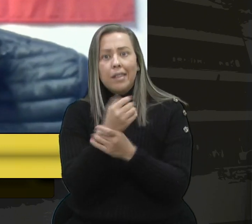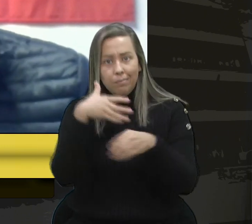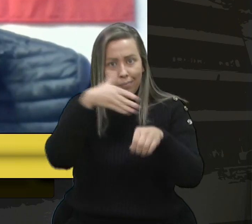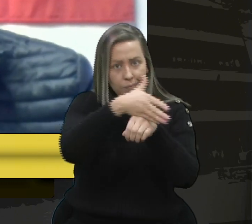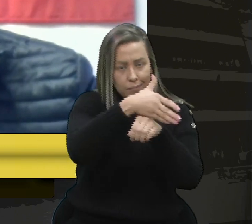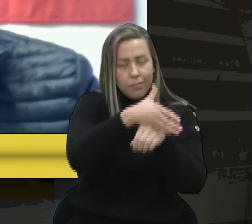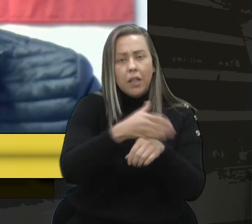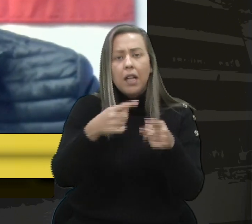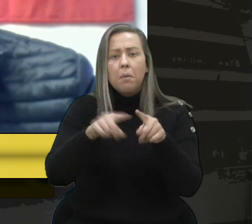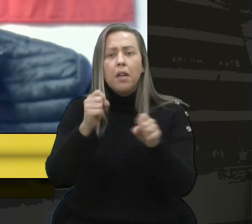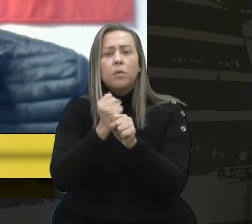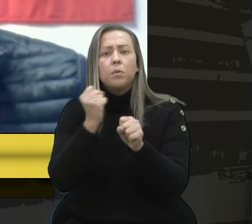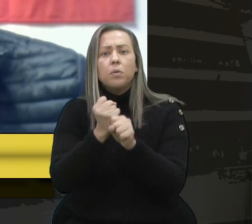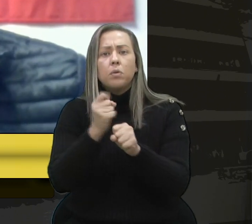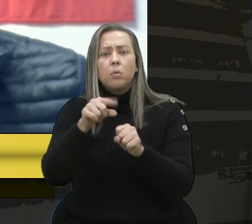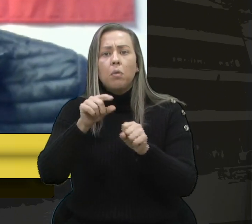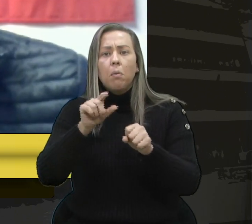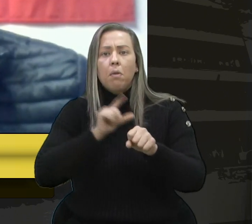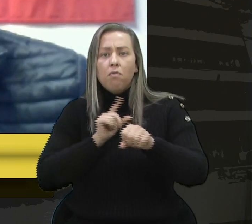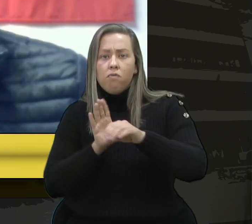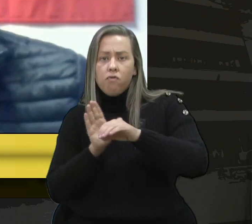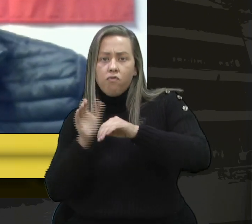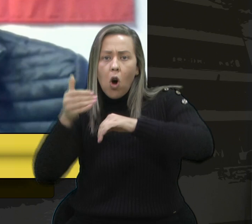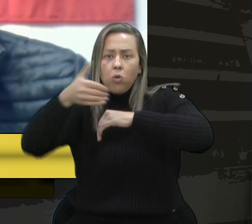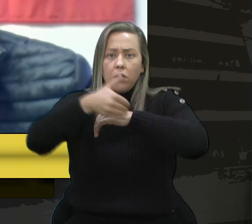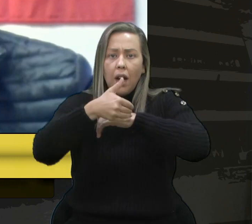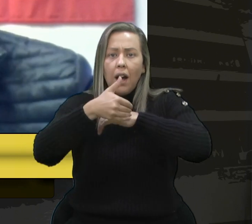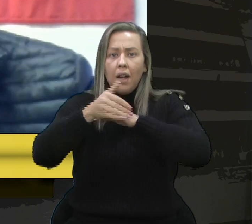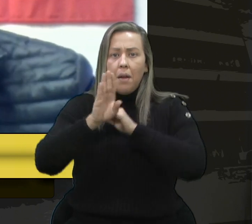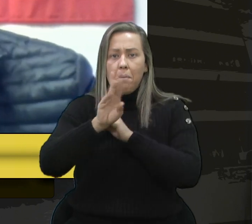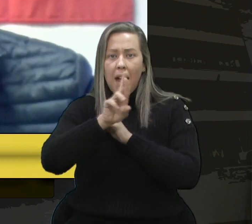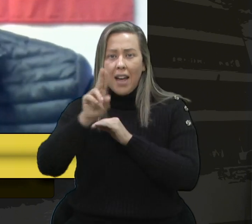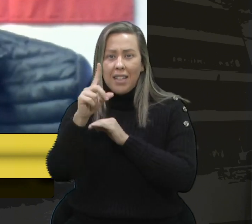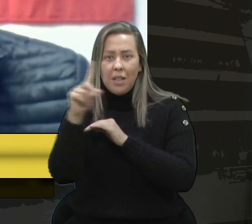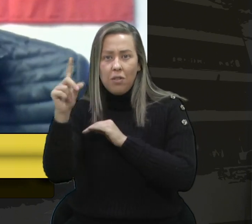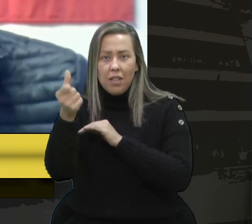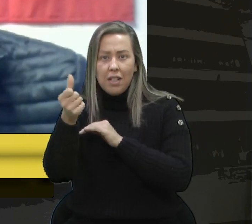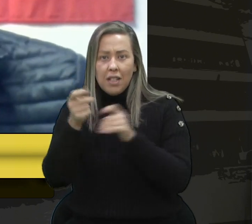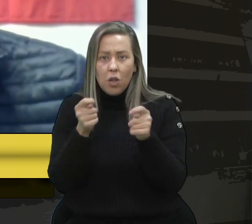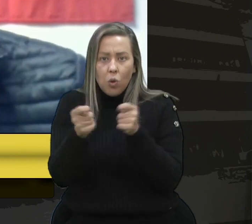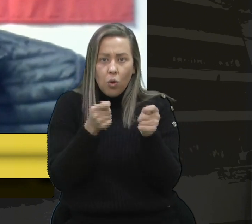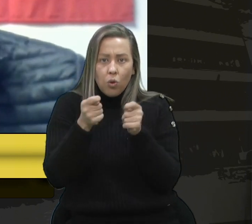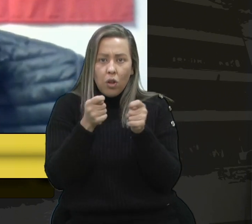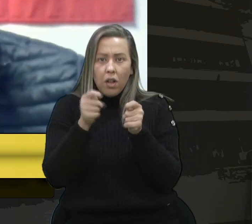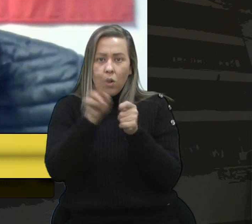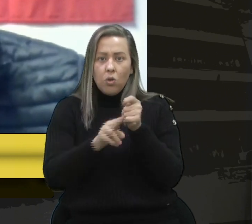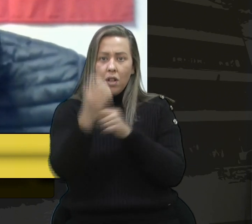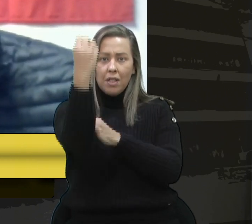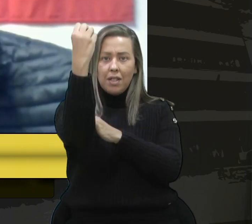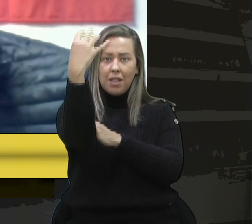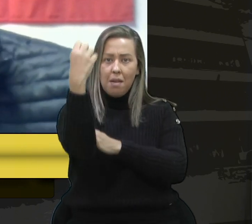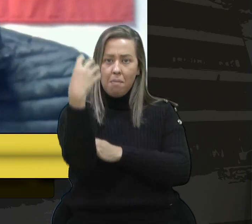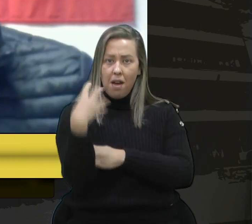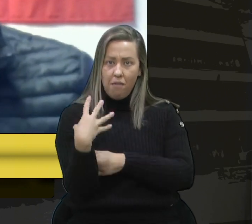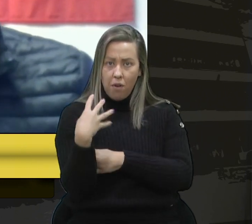Também seria construída uma alça de retorno do outro lado da BR-116 com controle do fluxo por meio de um semáforo.